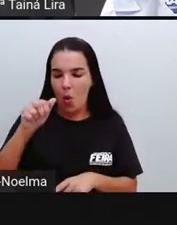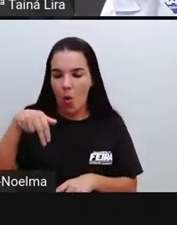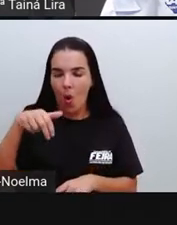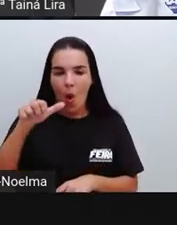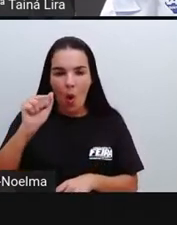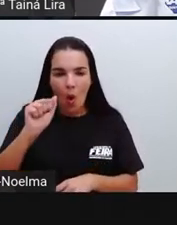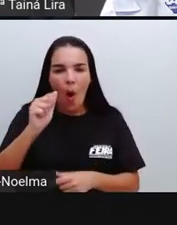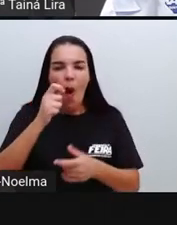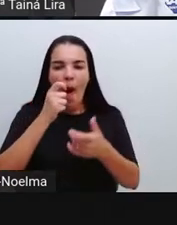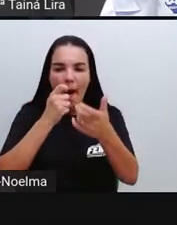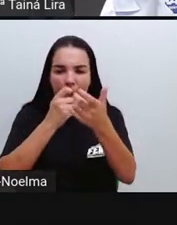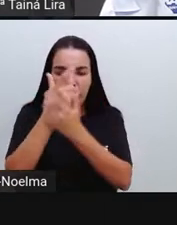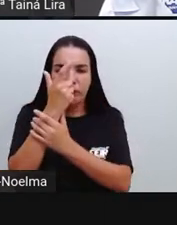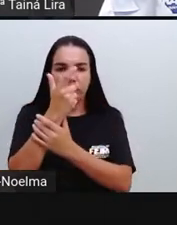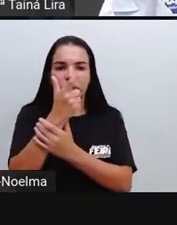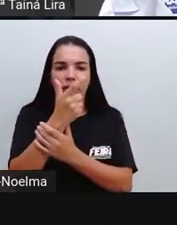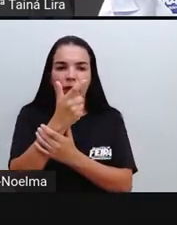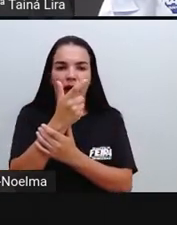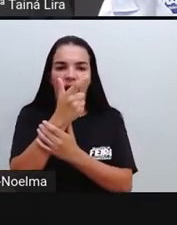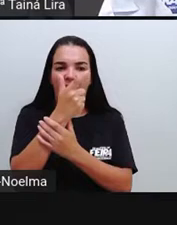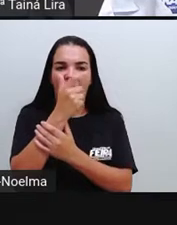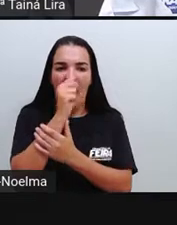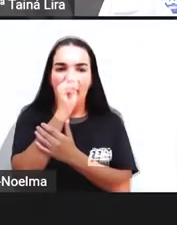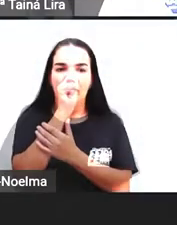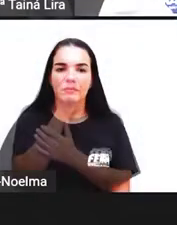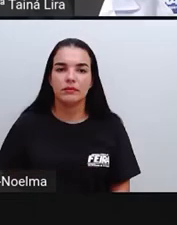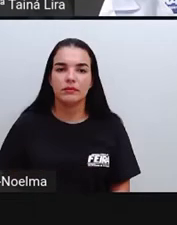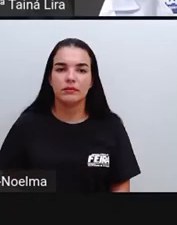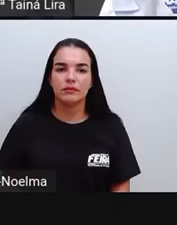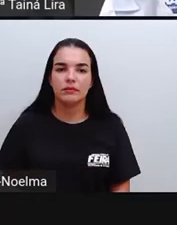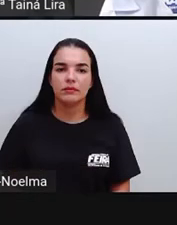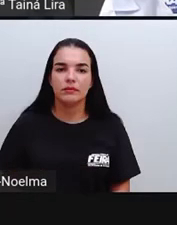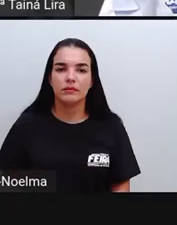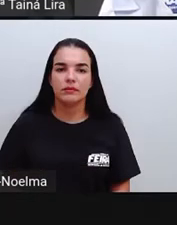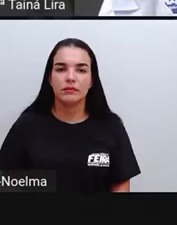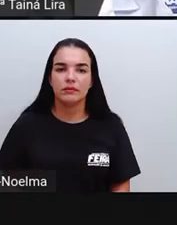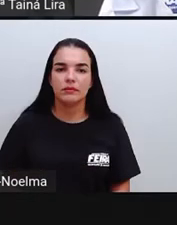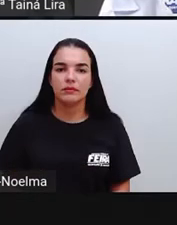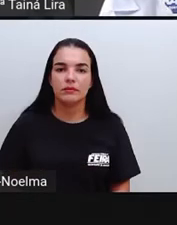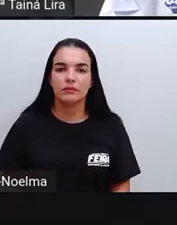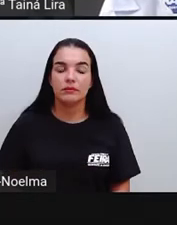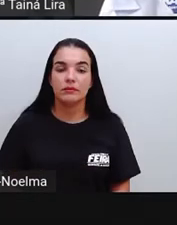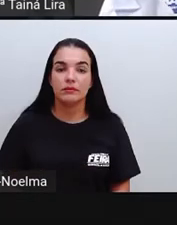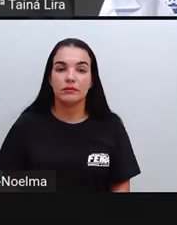dos produtos que Joana comprou, tá? Então, vamos lá.